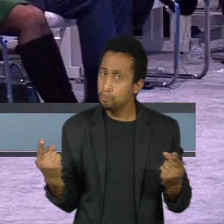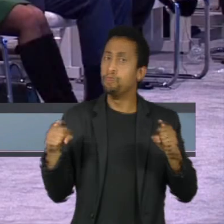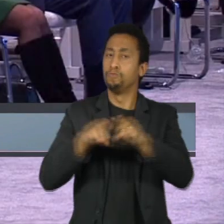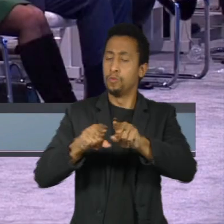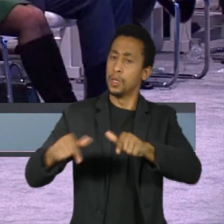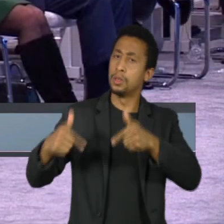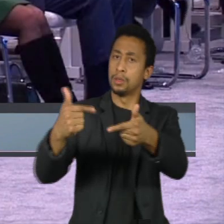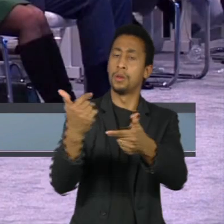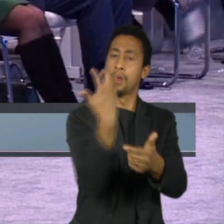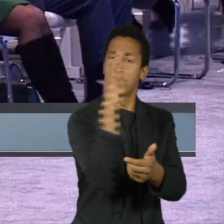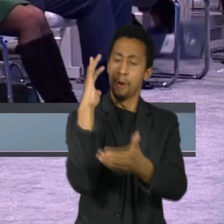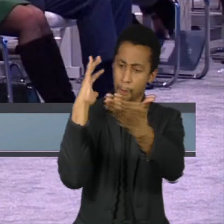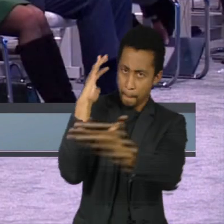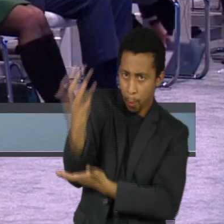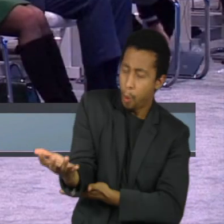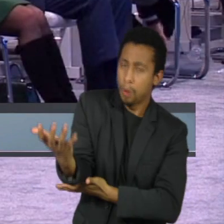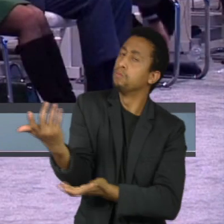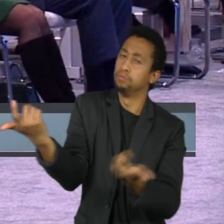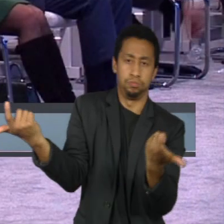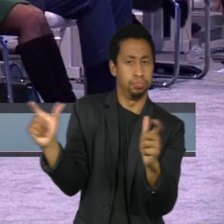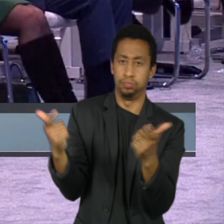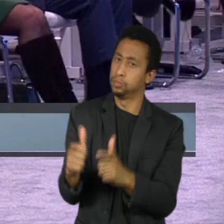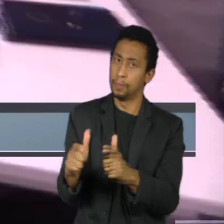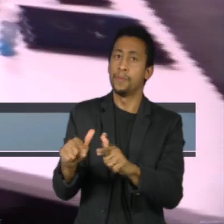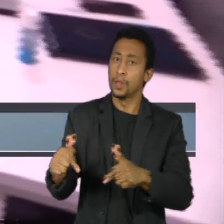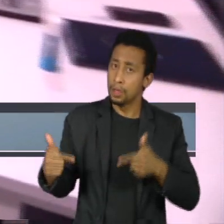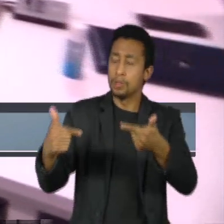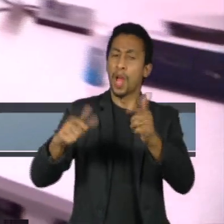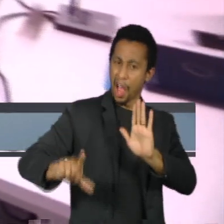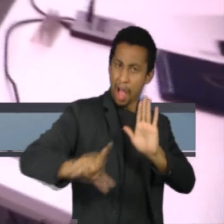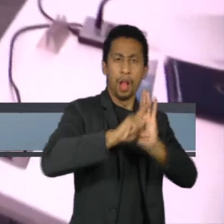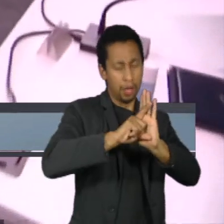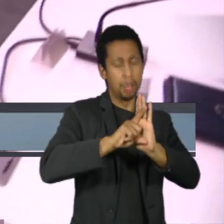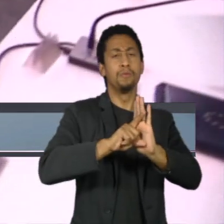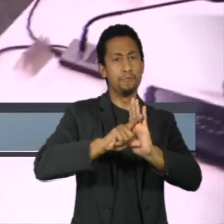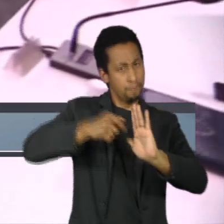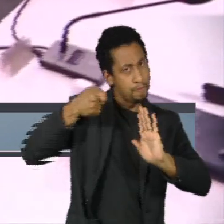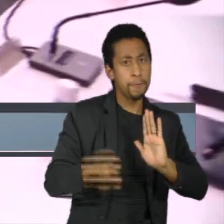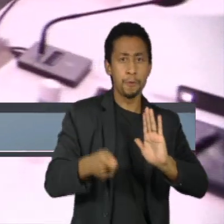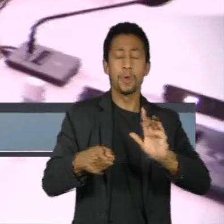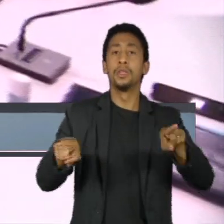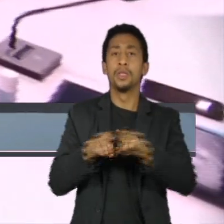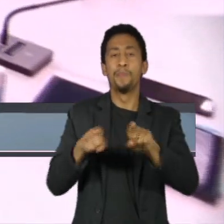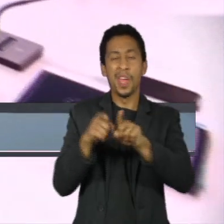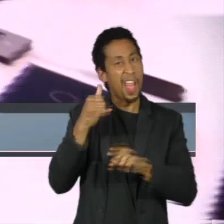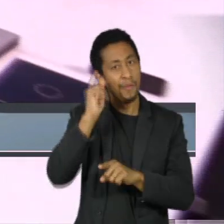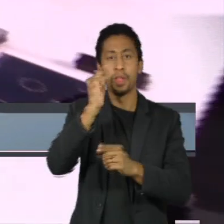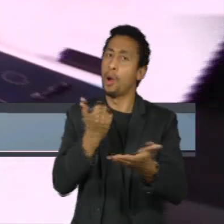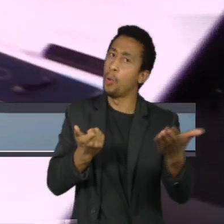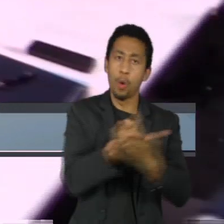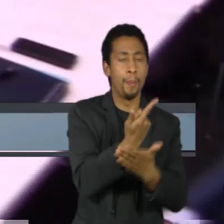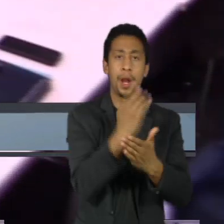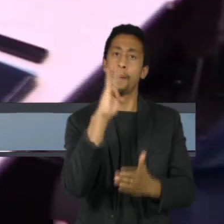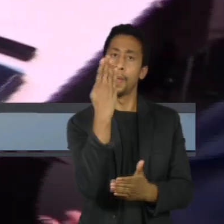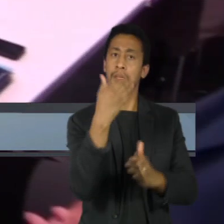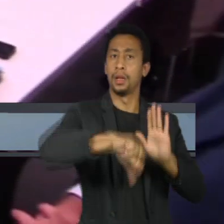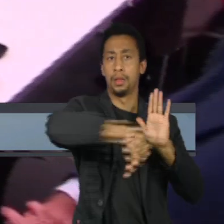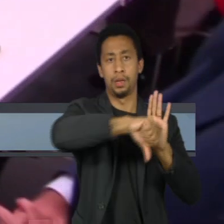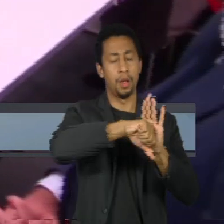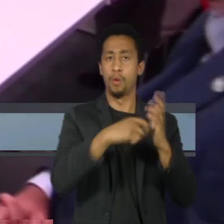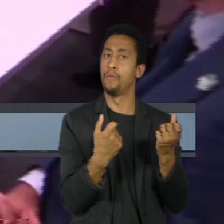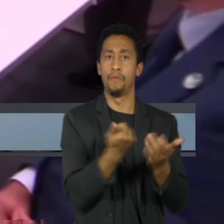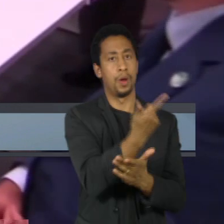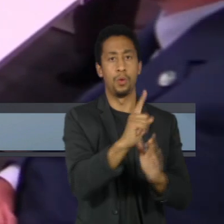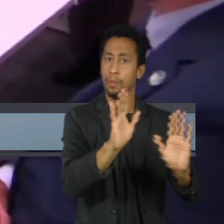desmatamento ilegal global por meio de reforços nas leis e banimento de importações resultantes da prática, o que afetaria